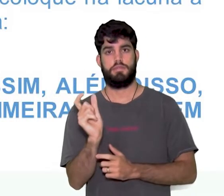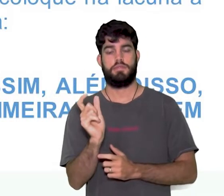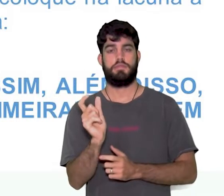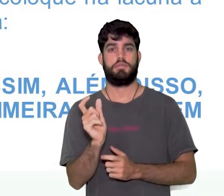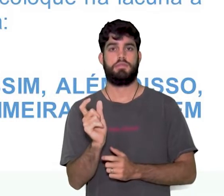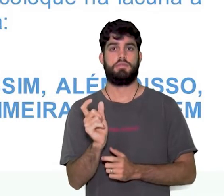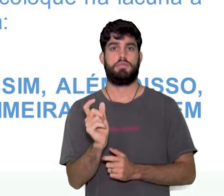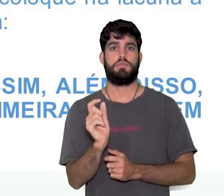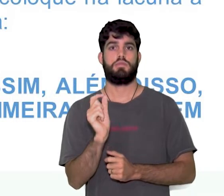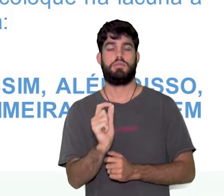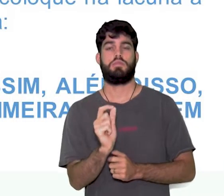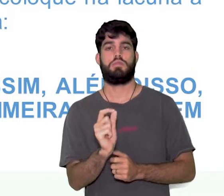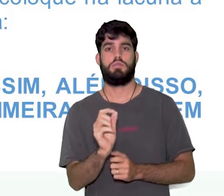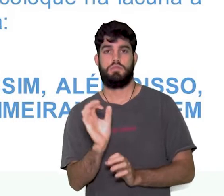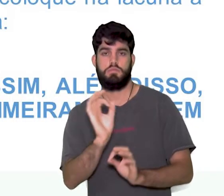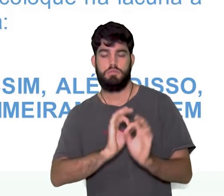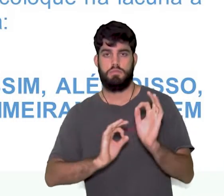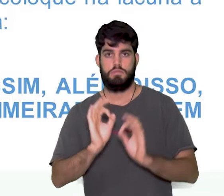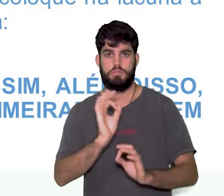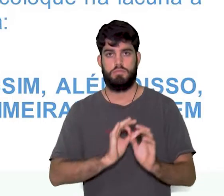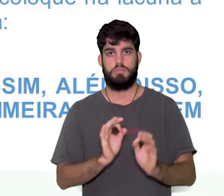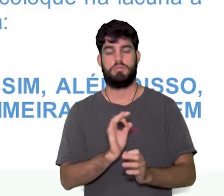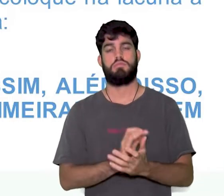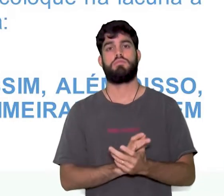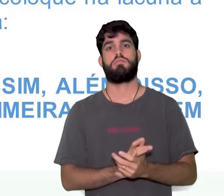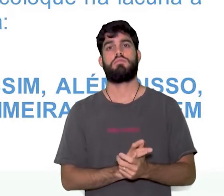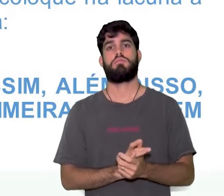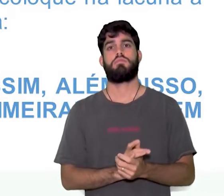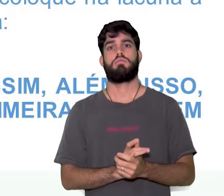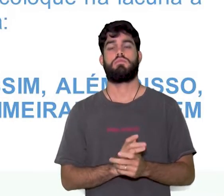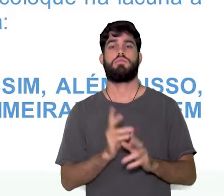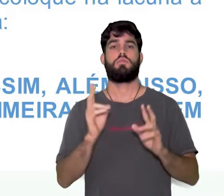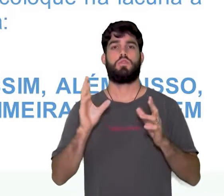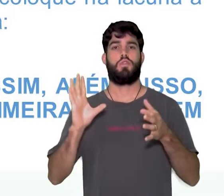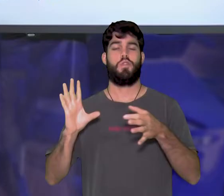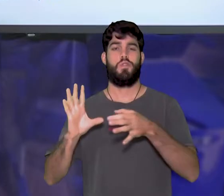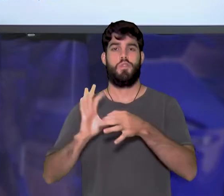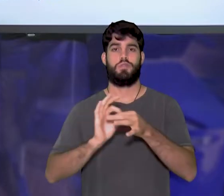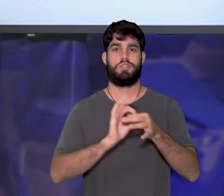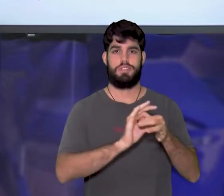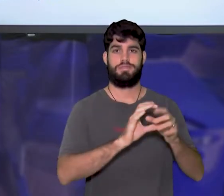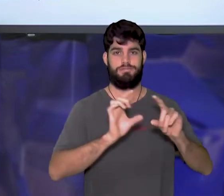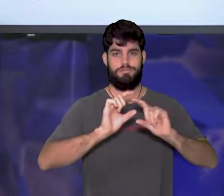vocês iriam organizá-los de acordo com o contexto da frase.